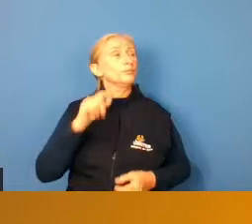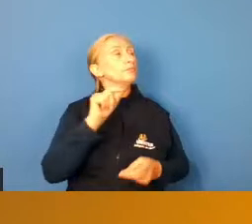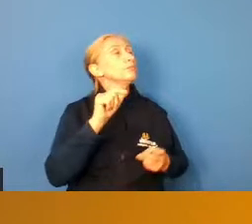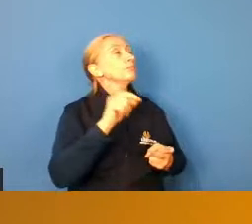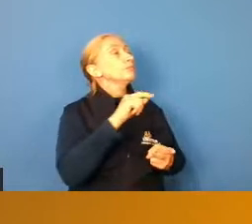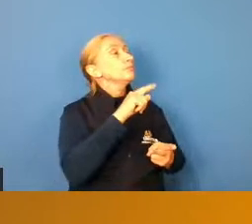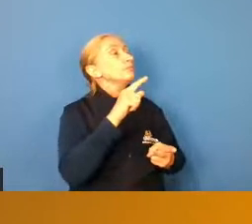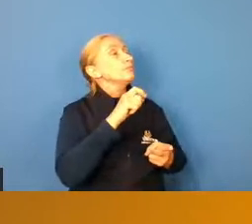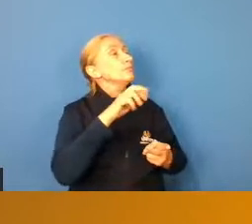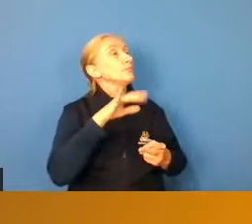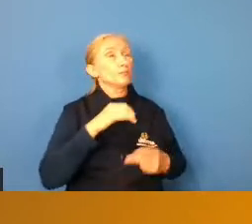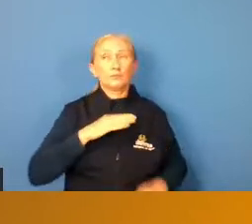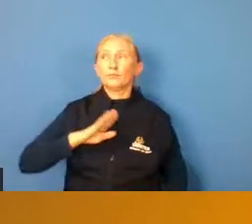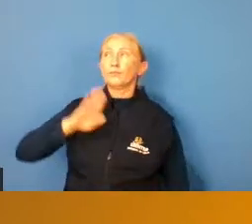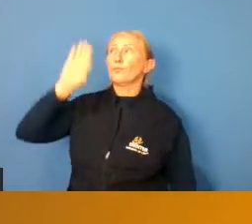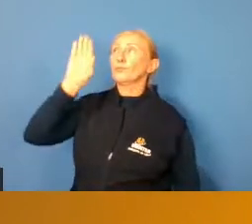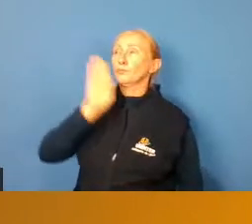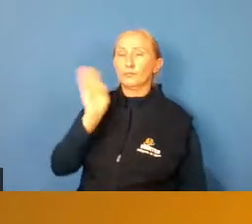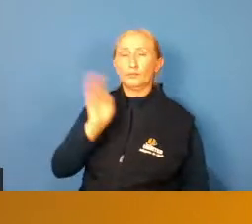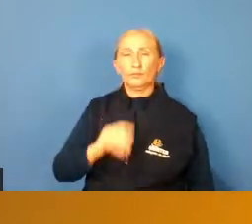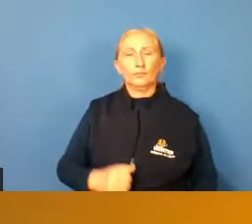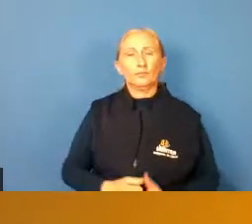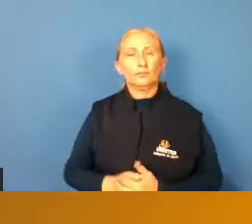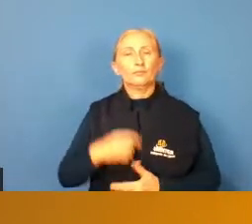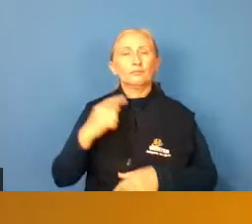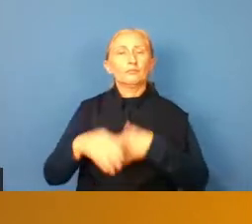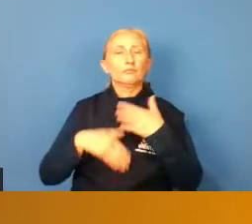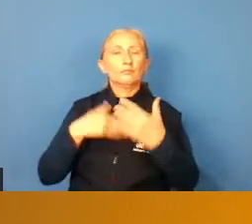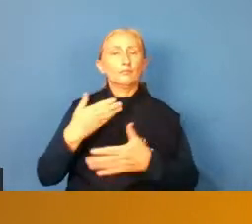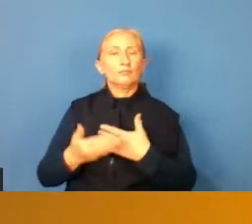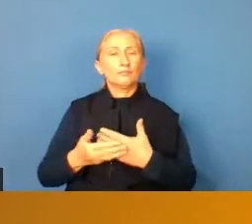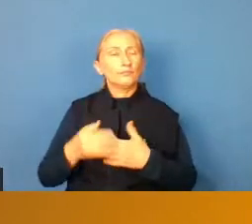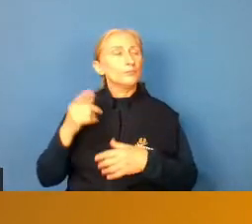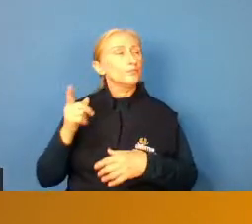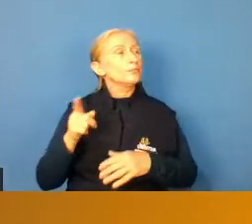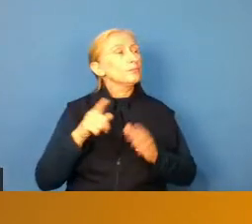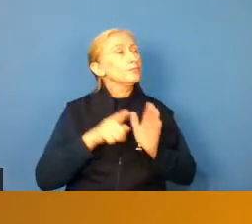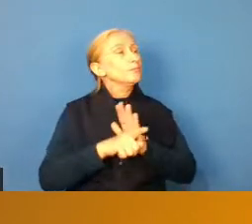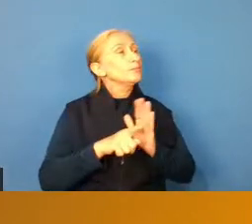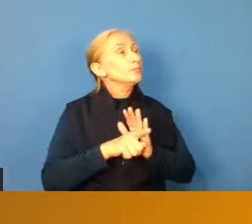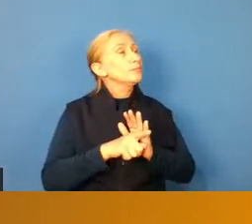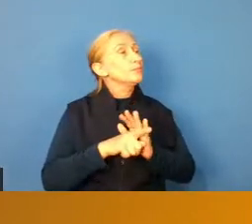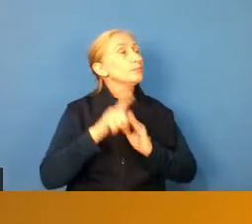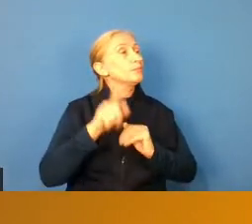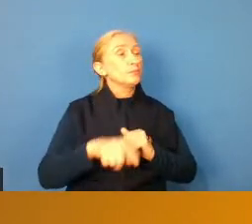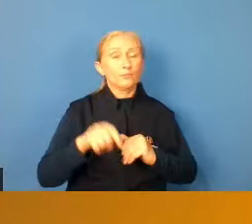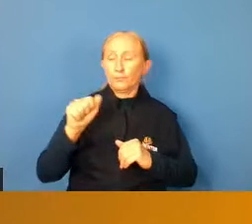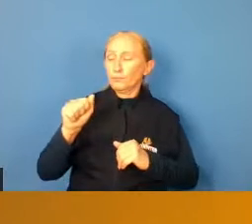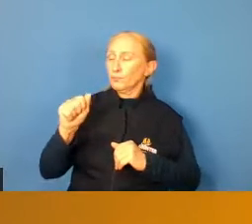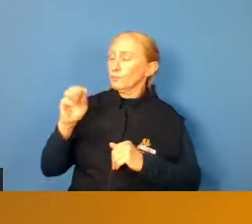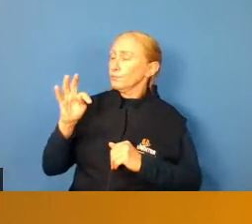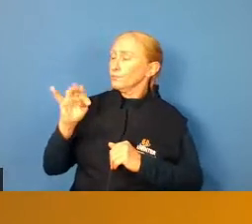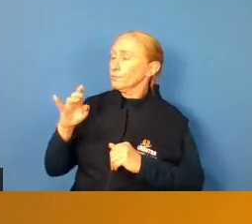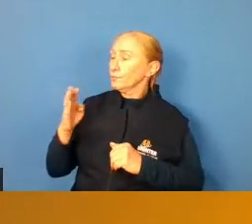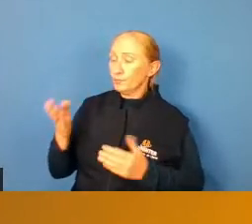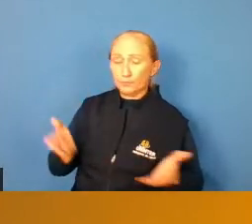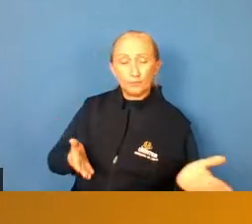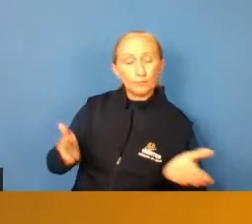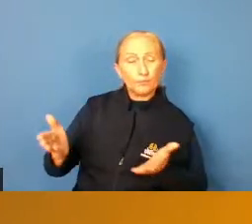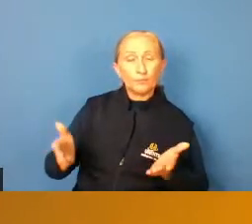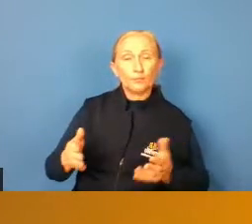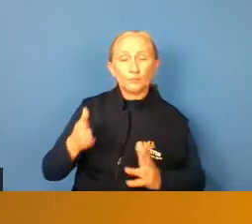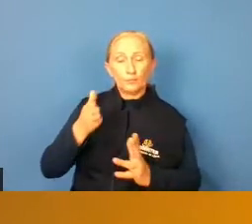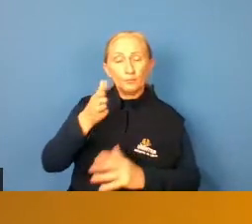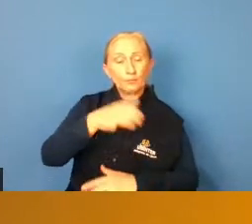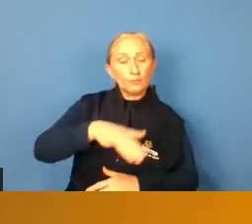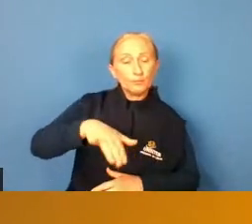ninguém levantava a mão daí depois ele ia lá e perguntava quem aqui é atacante quem aqui é meio campo